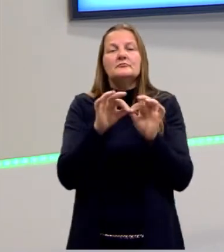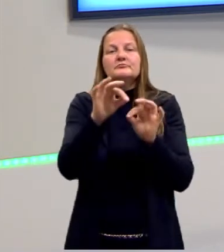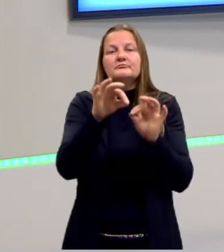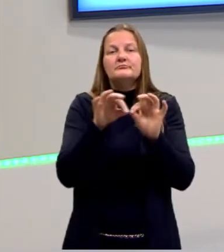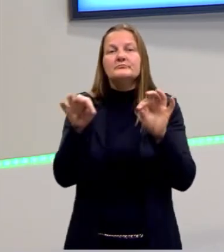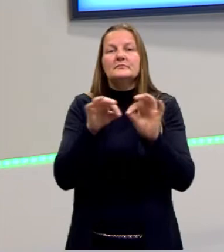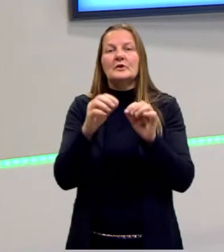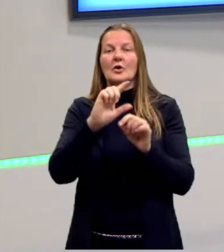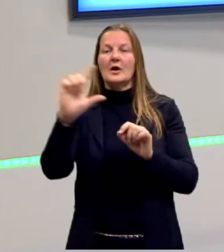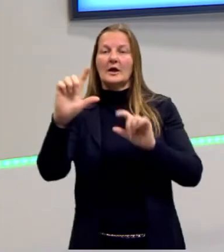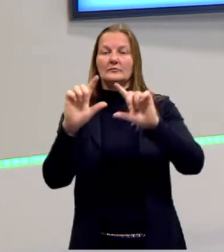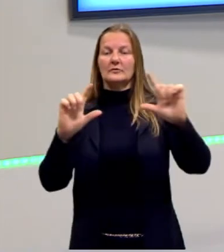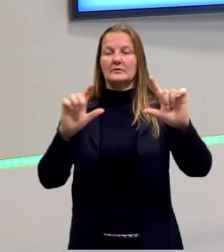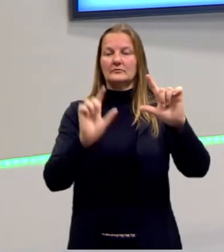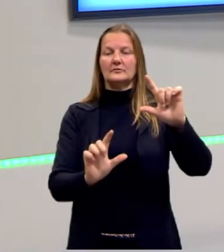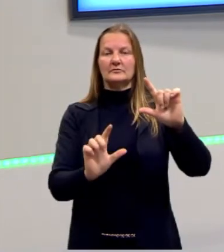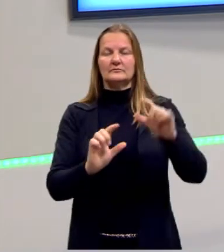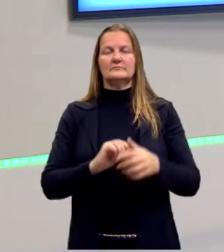seus lados.